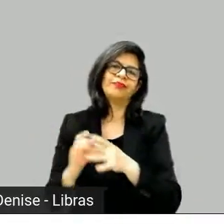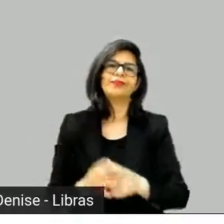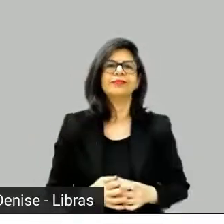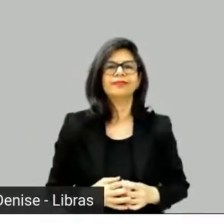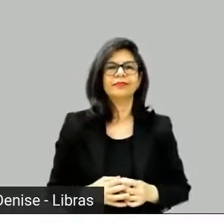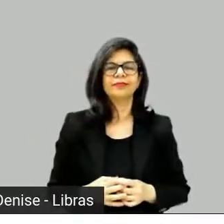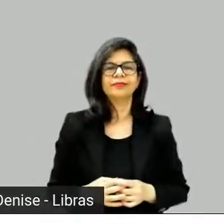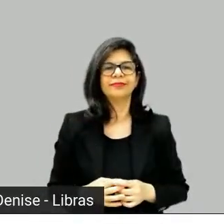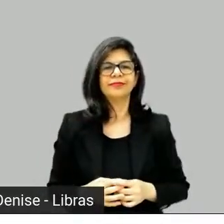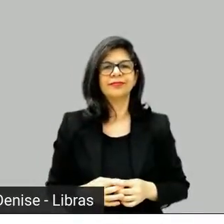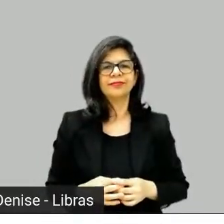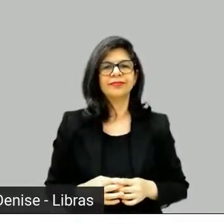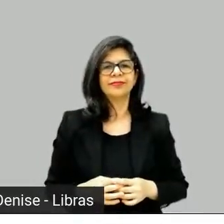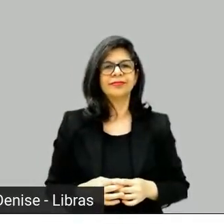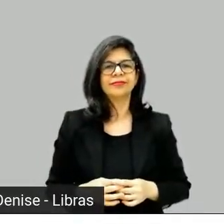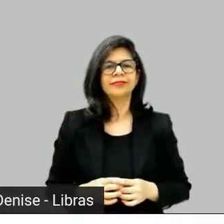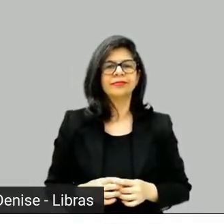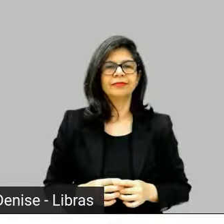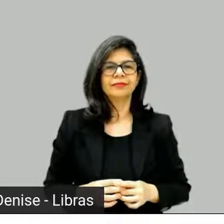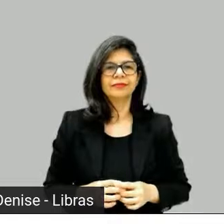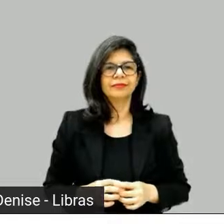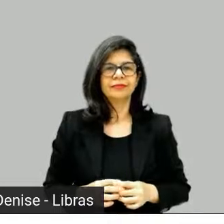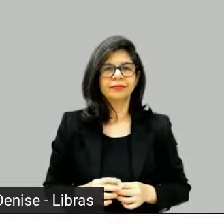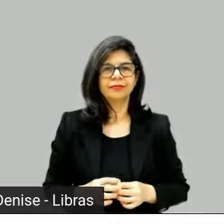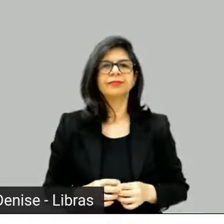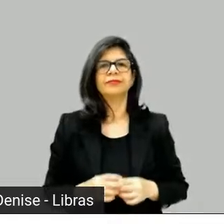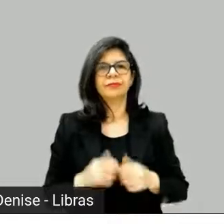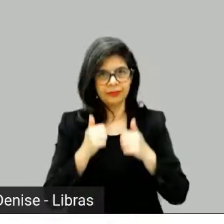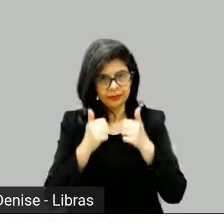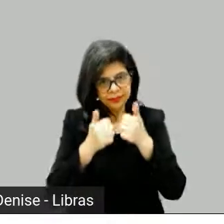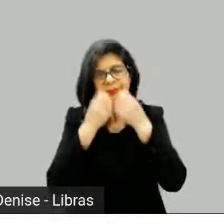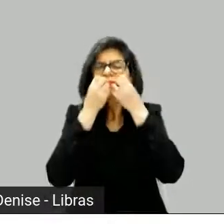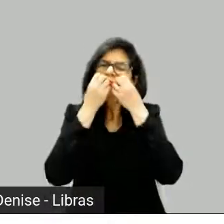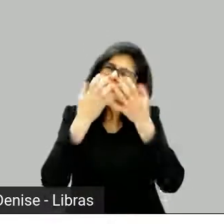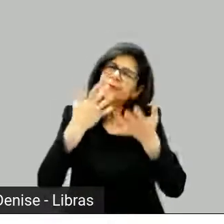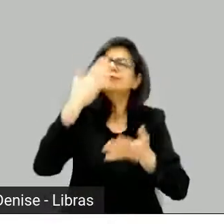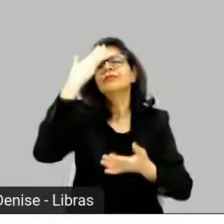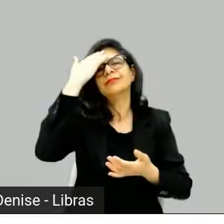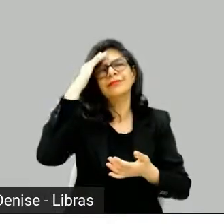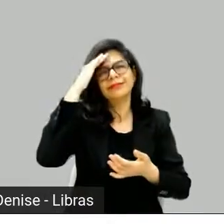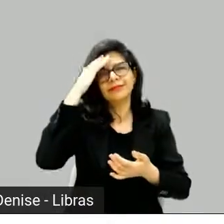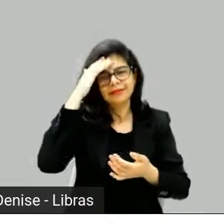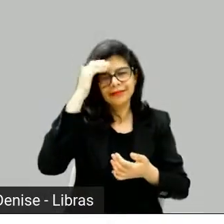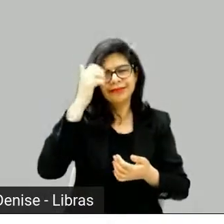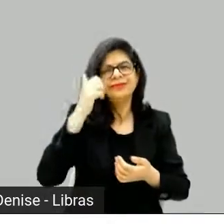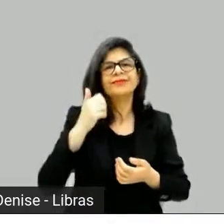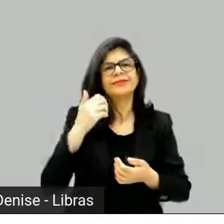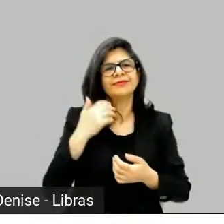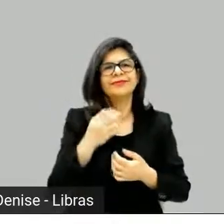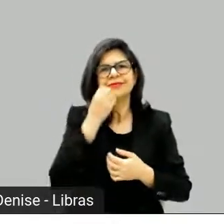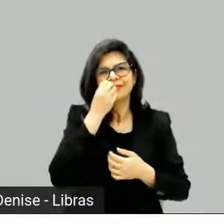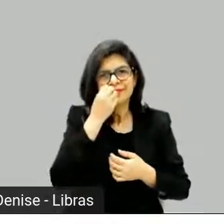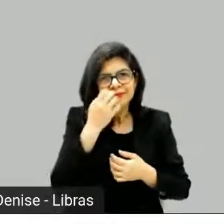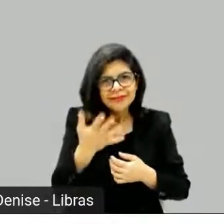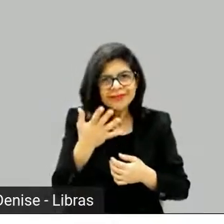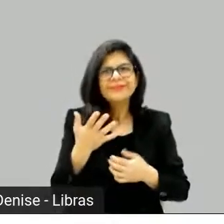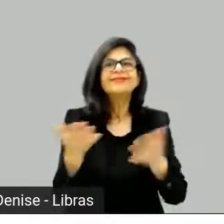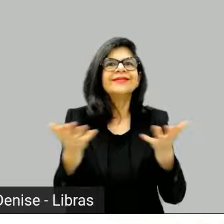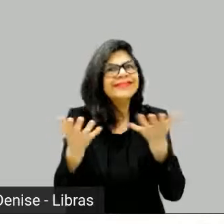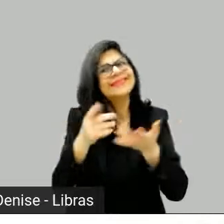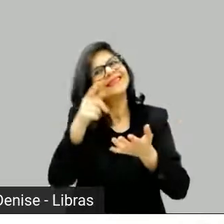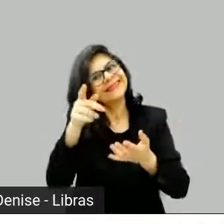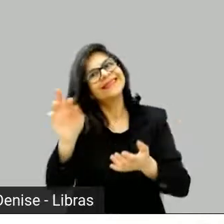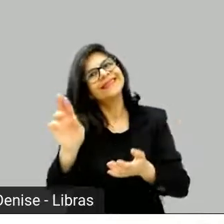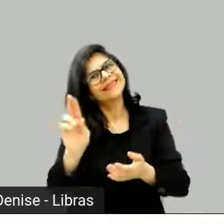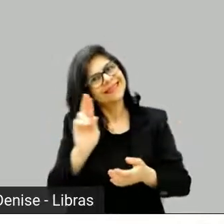Entendi, legal. Bom, Jonatas, respondida a pergunta, ficou com alguma dúvida, se ficar, pode